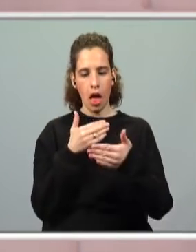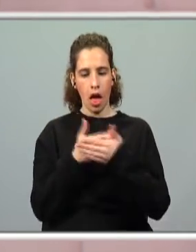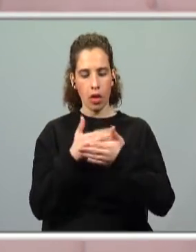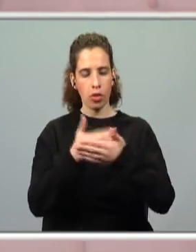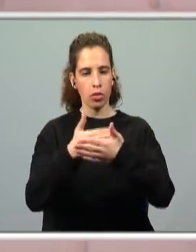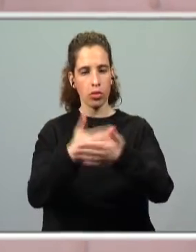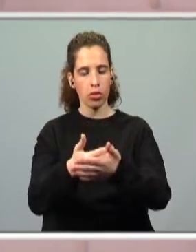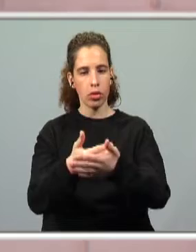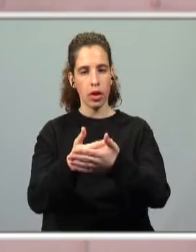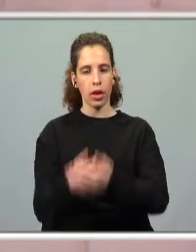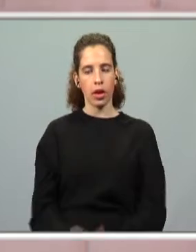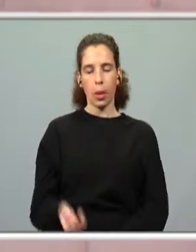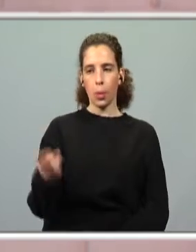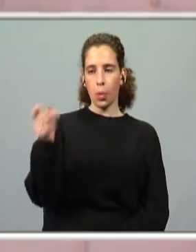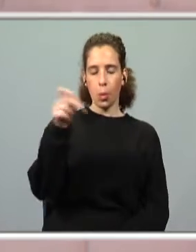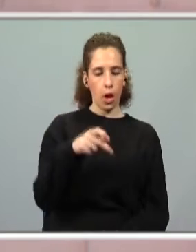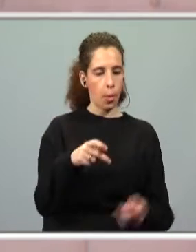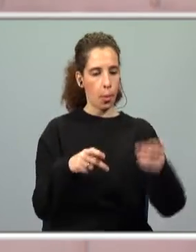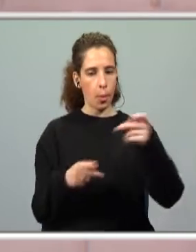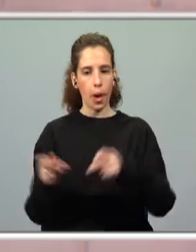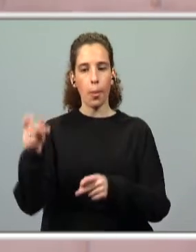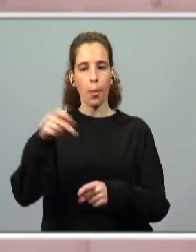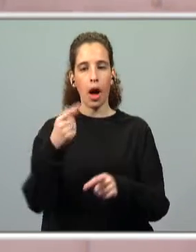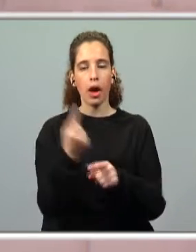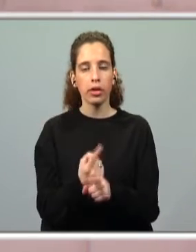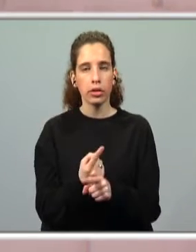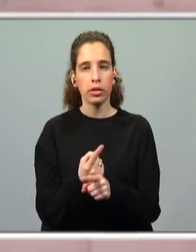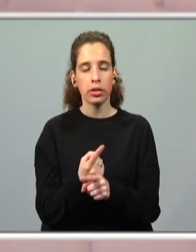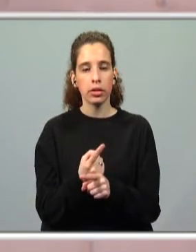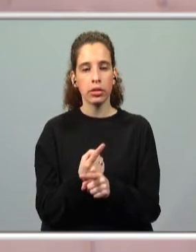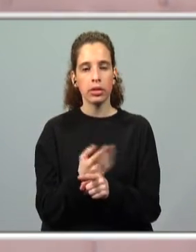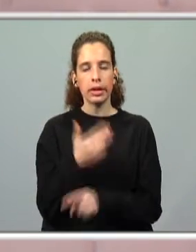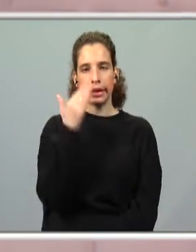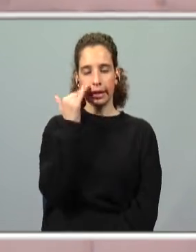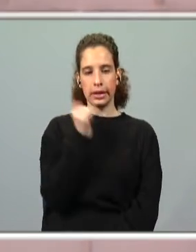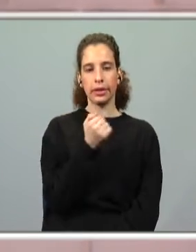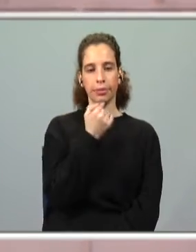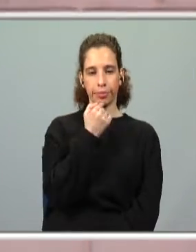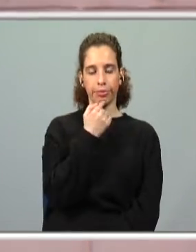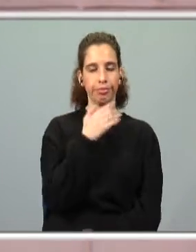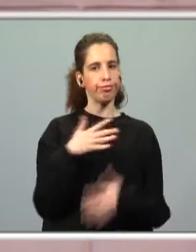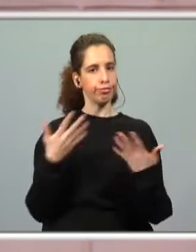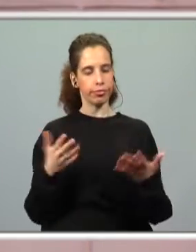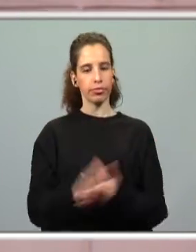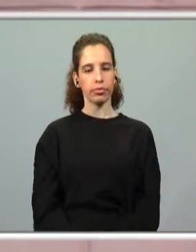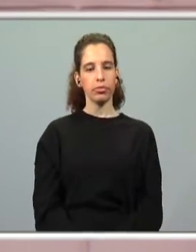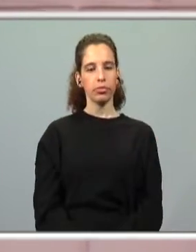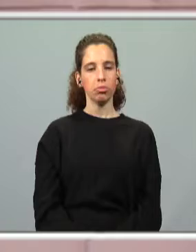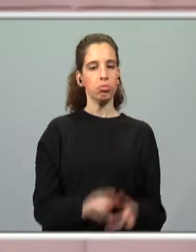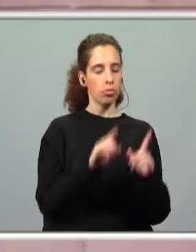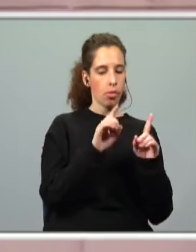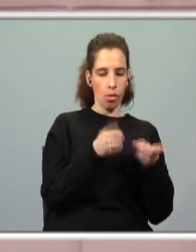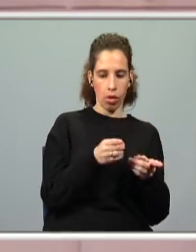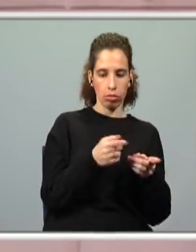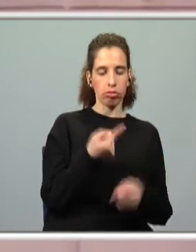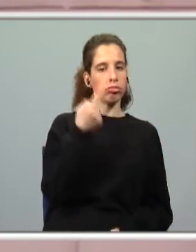em que se vão passar os acontecimentos? Vamos tentar então perceber. Ora, inicialmente ficamos